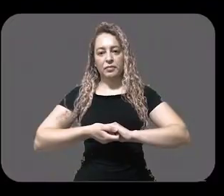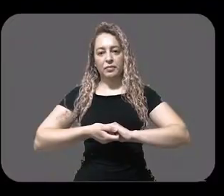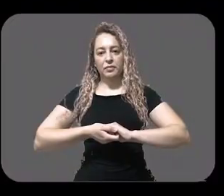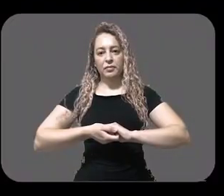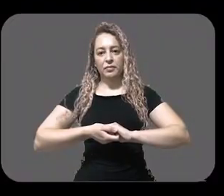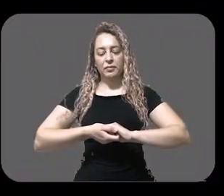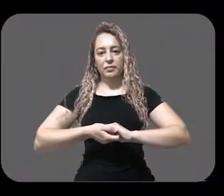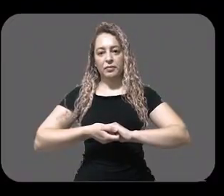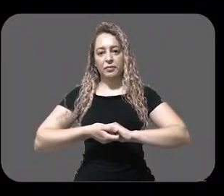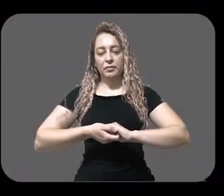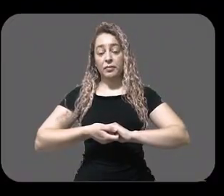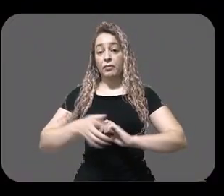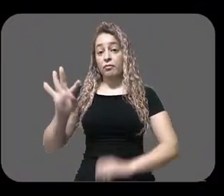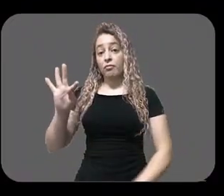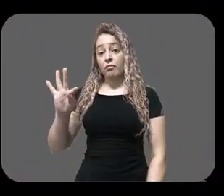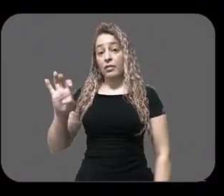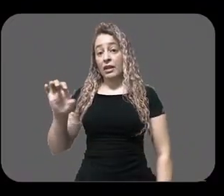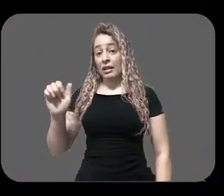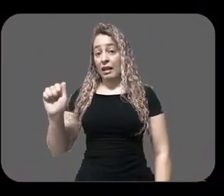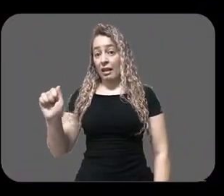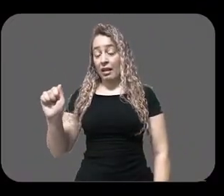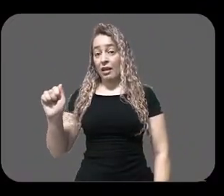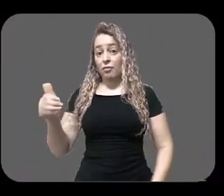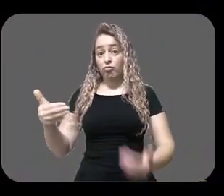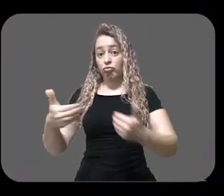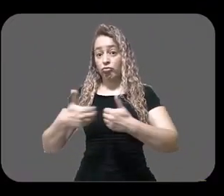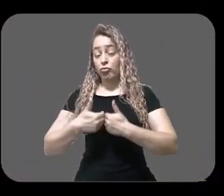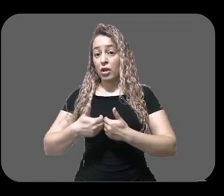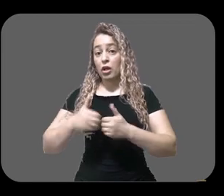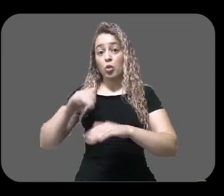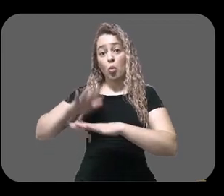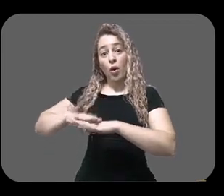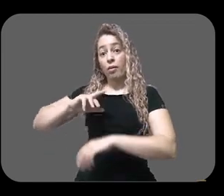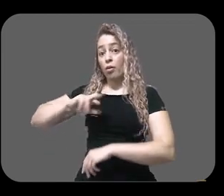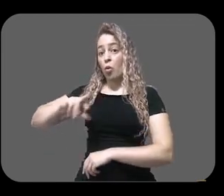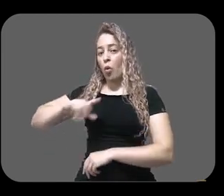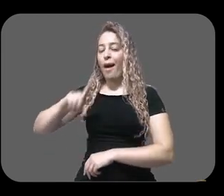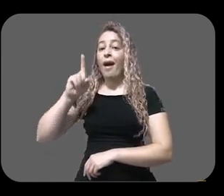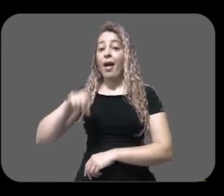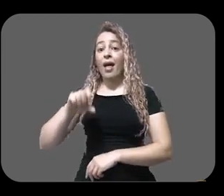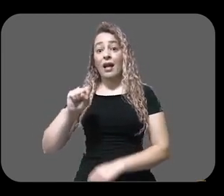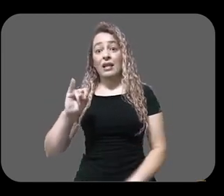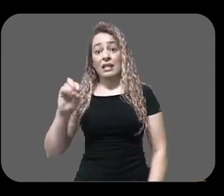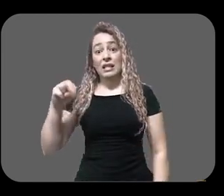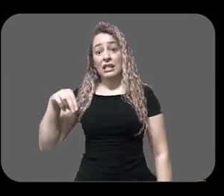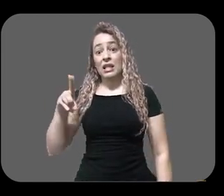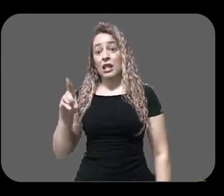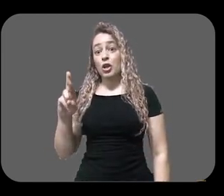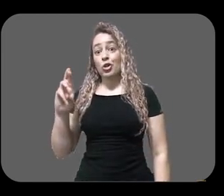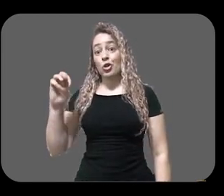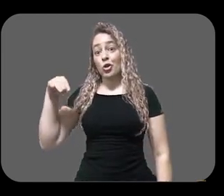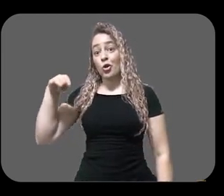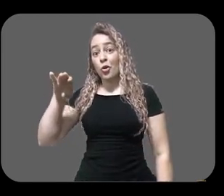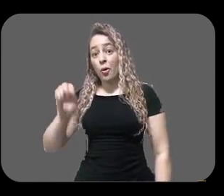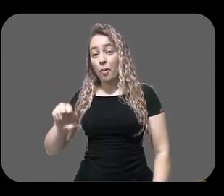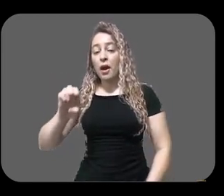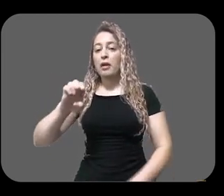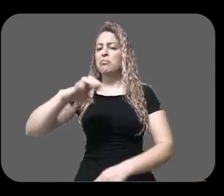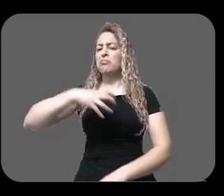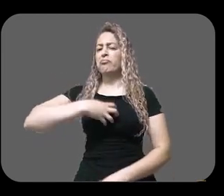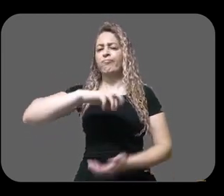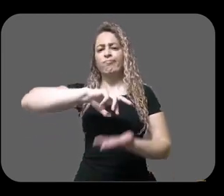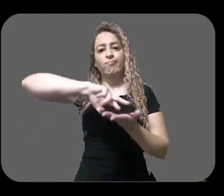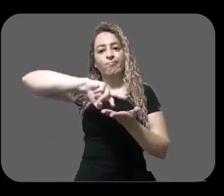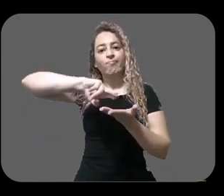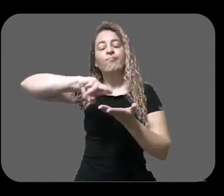O transtorno do espectro do autismo não é uma doença. Então, na realidade, ele é uma síndrome, um grupo de manifestações ou de